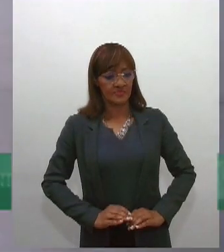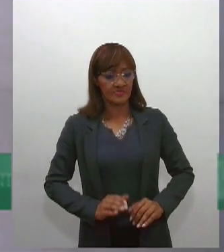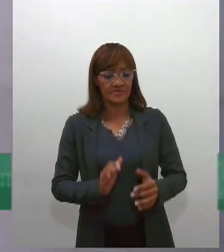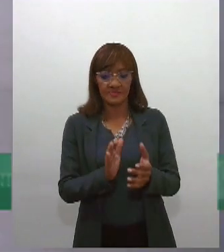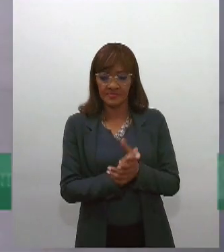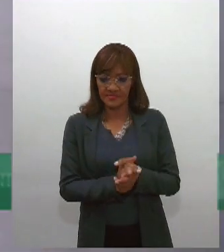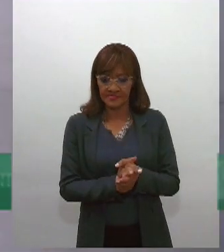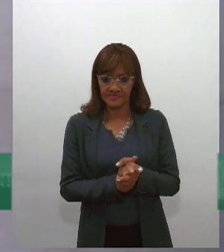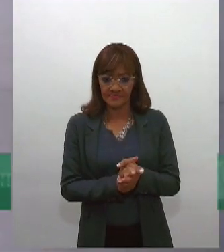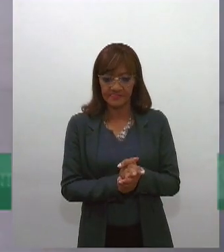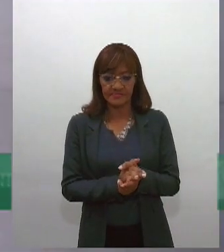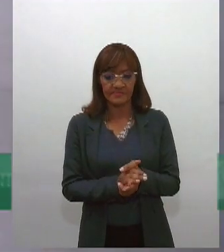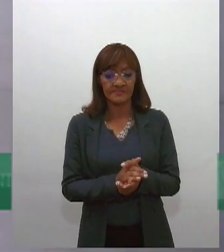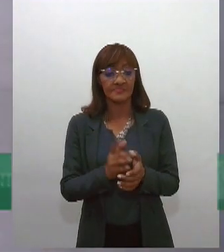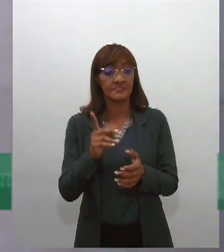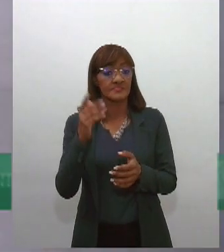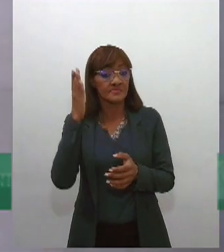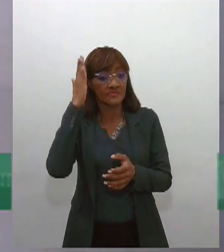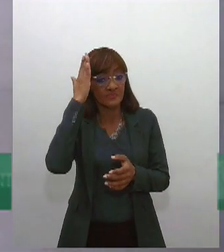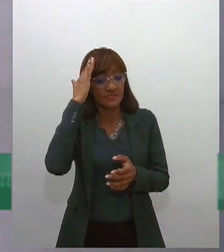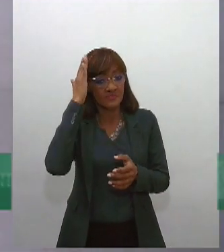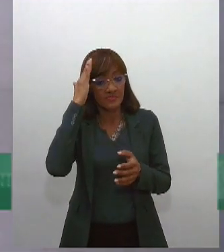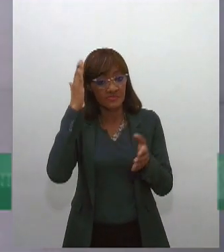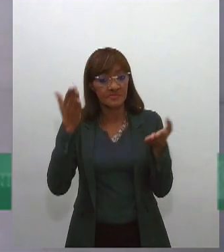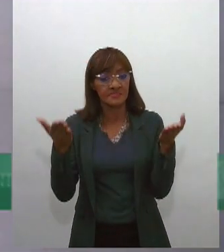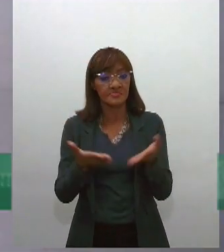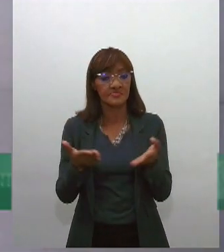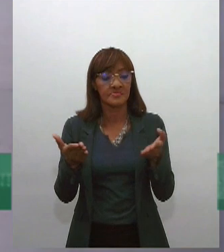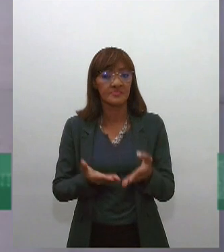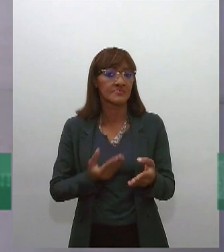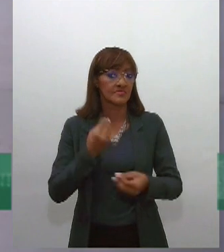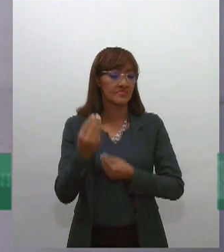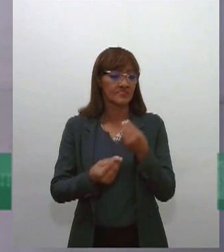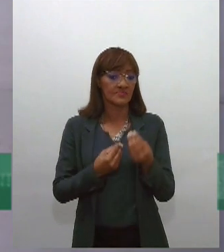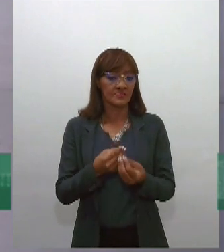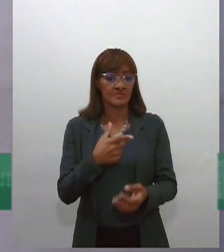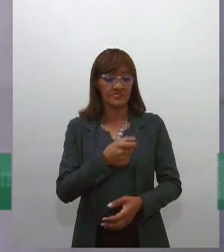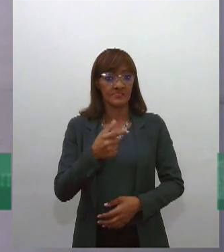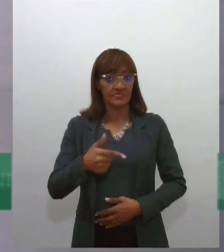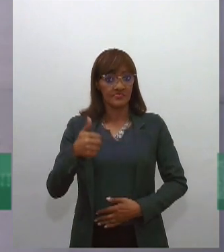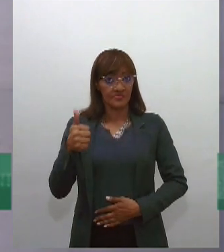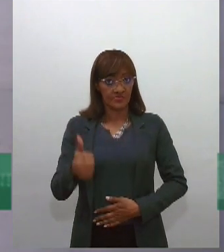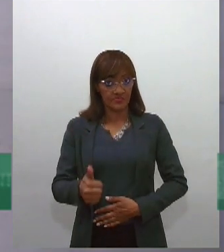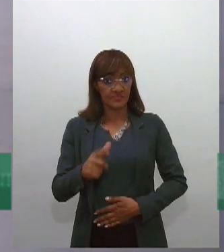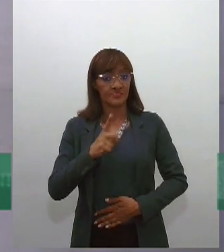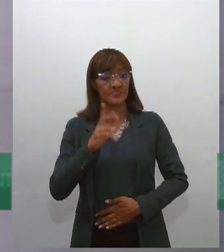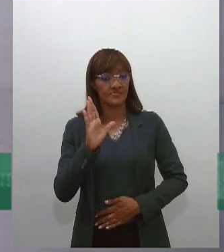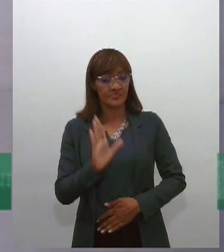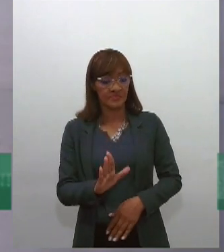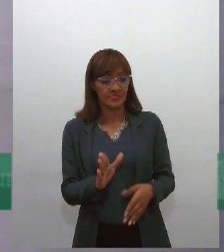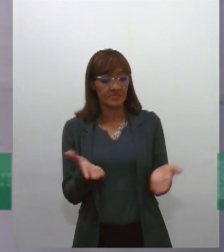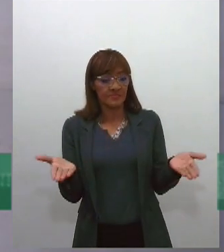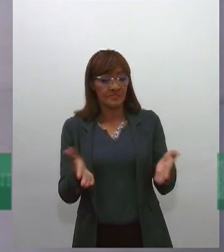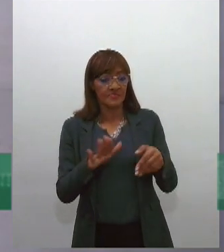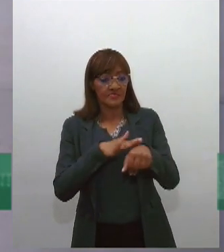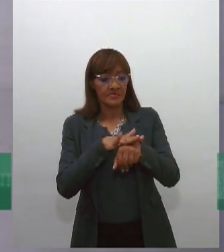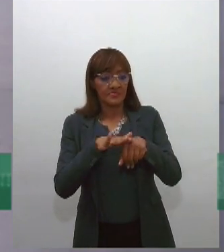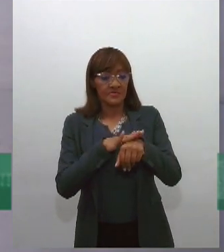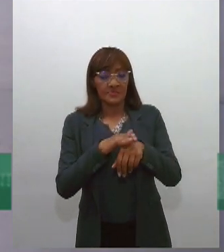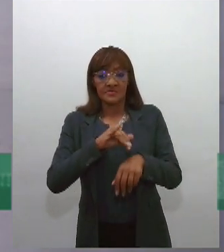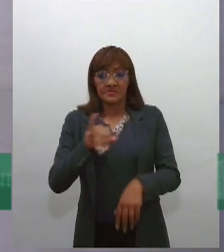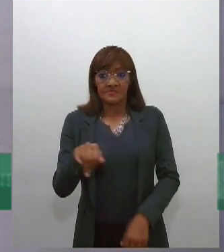gente entender na prática o que a PEC 8 de 2021 propõe, a gente conversa hoje com Júlio Canelo. Ele é